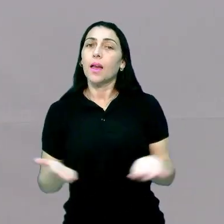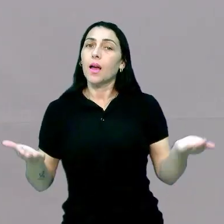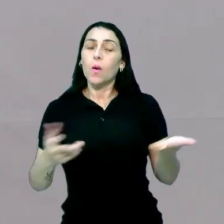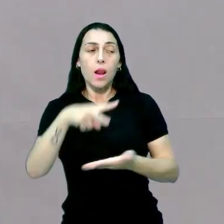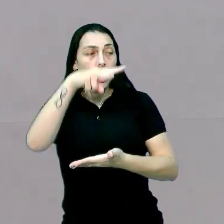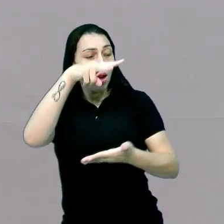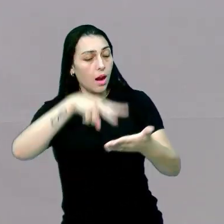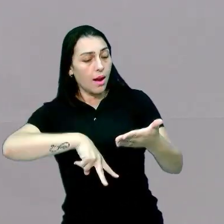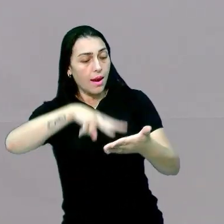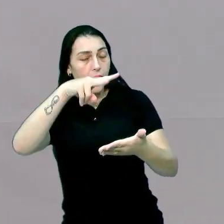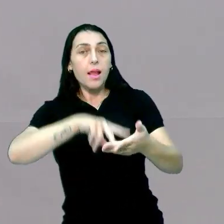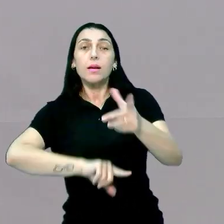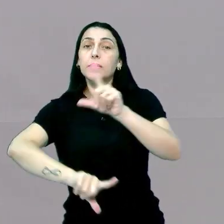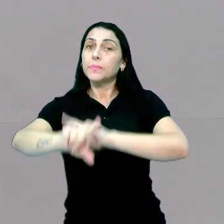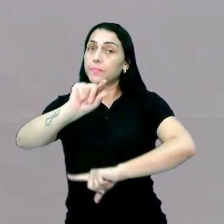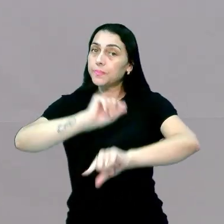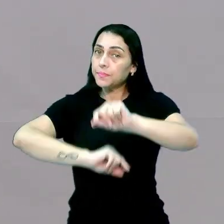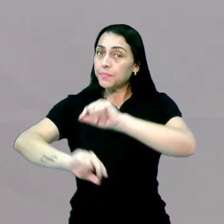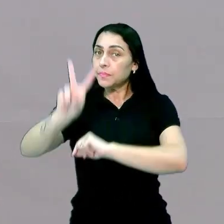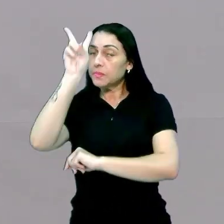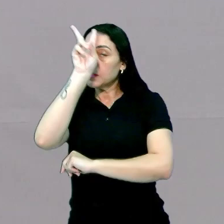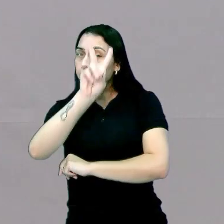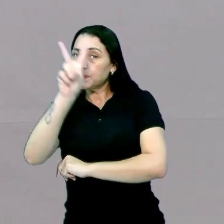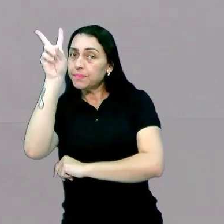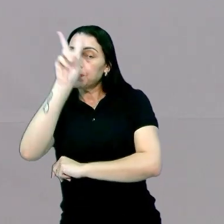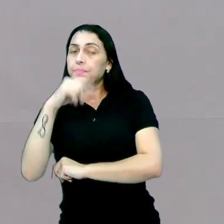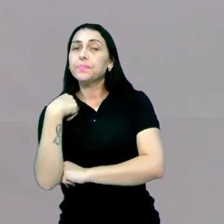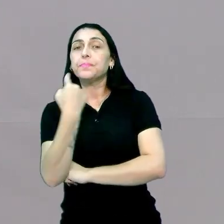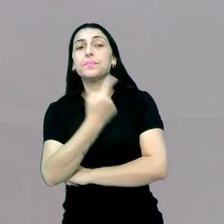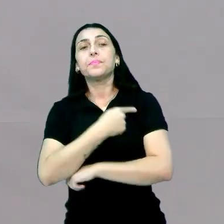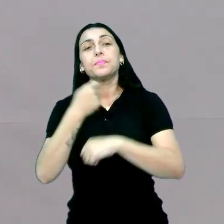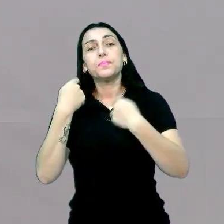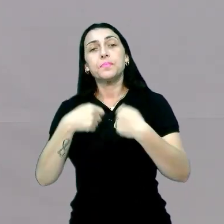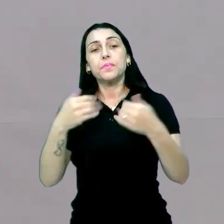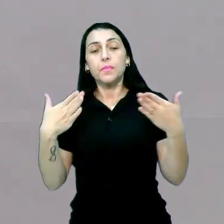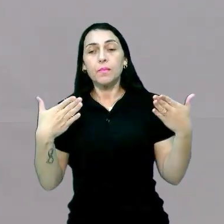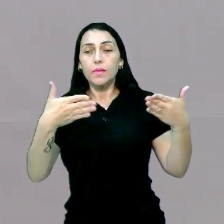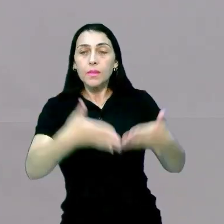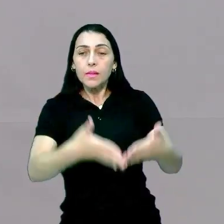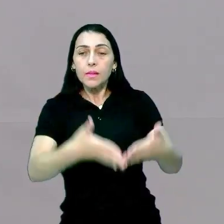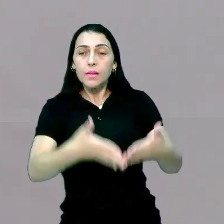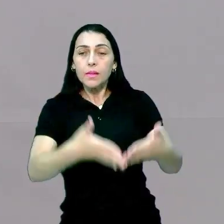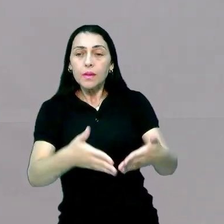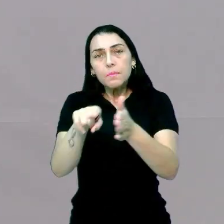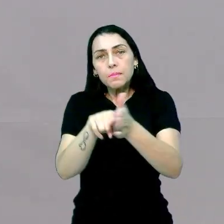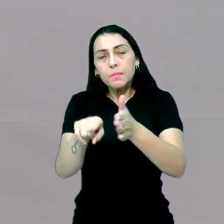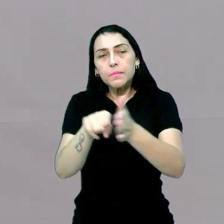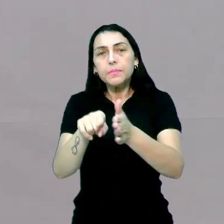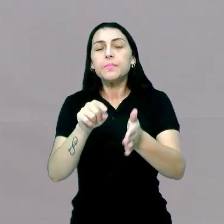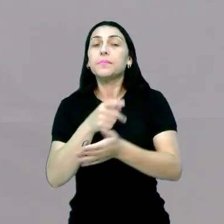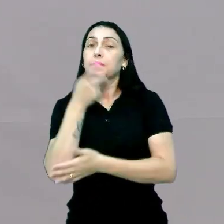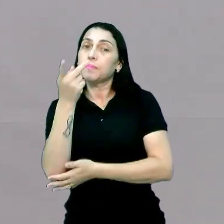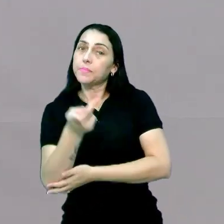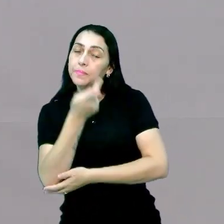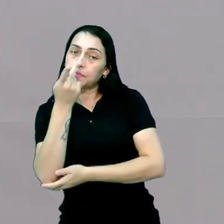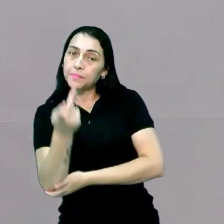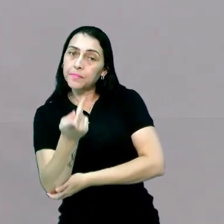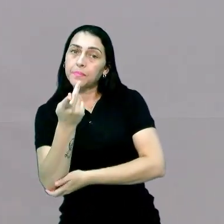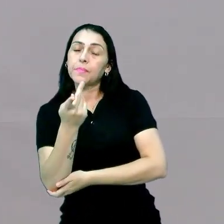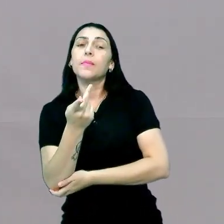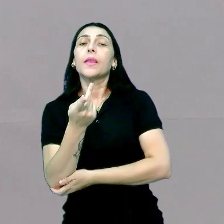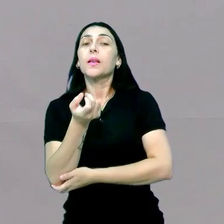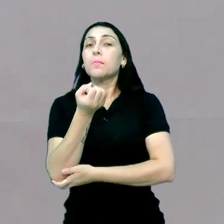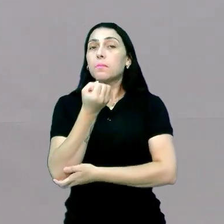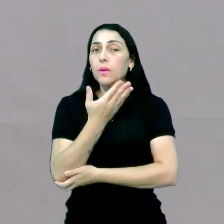de ler todas essas alternativas, lembrando que nós devemos manter o foco da questão, que é exatamente falar sobre a